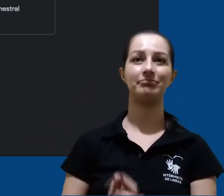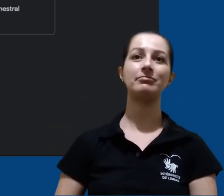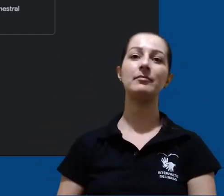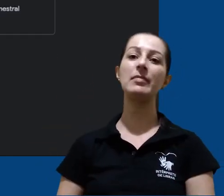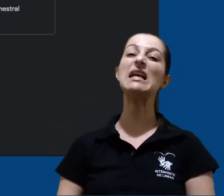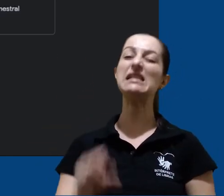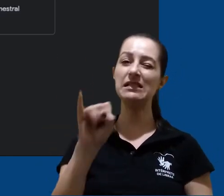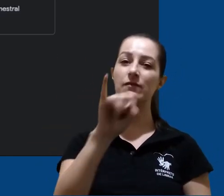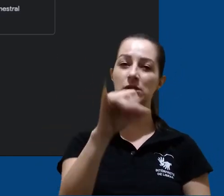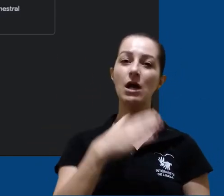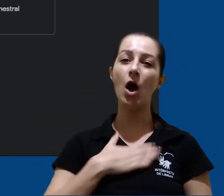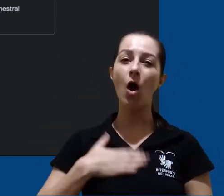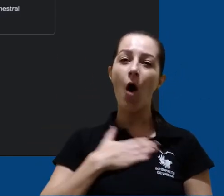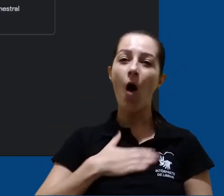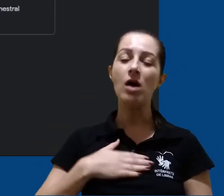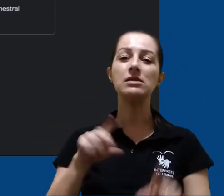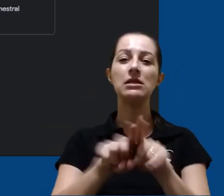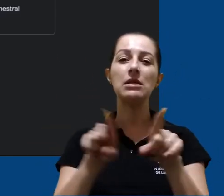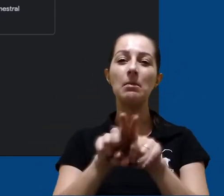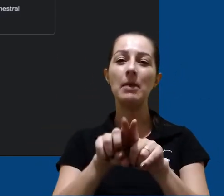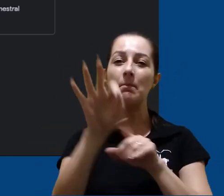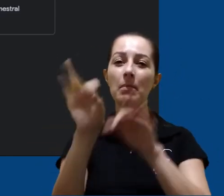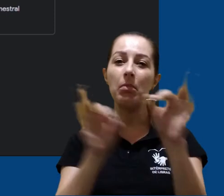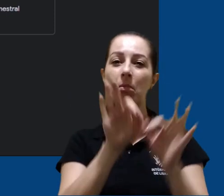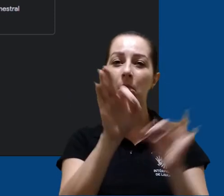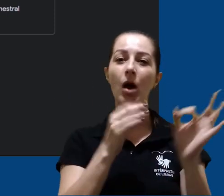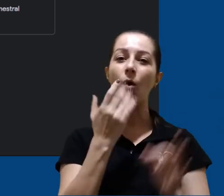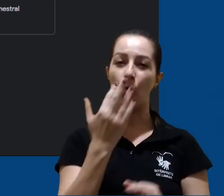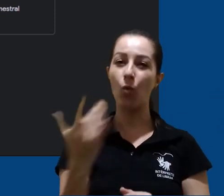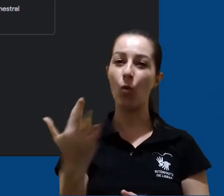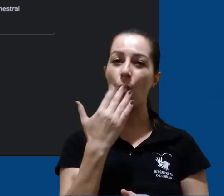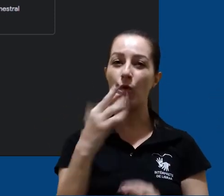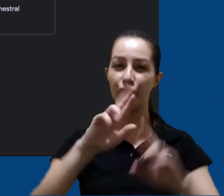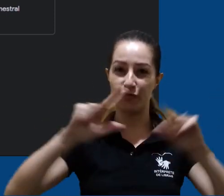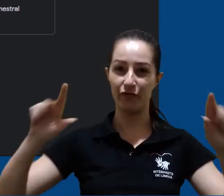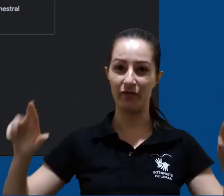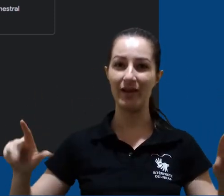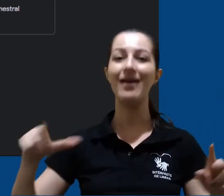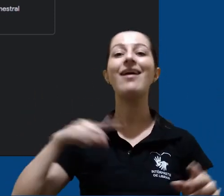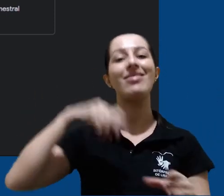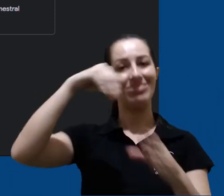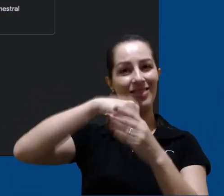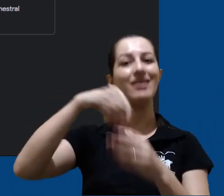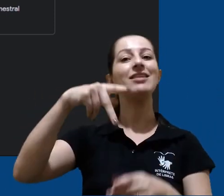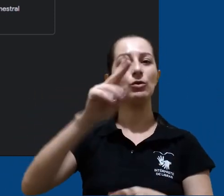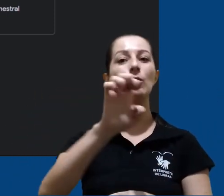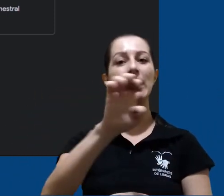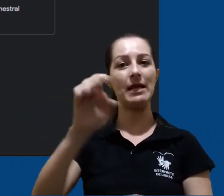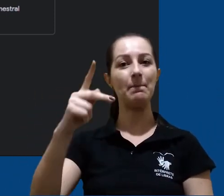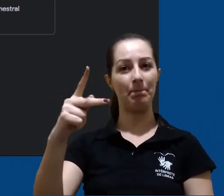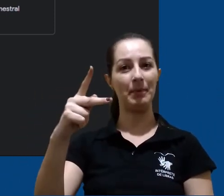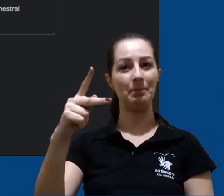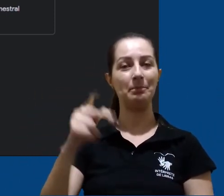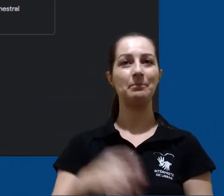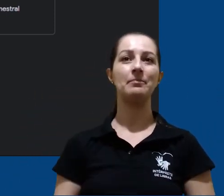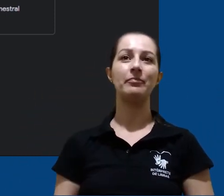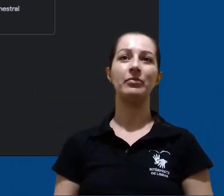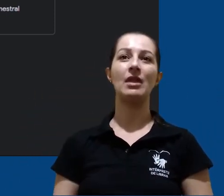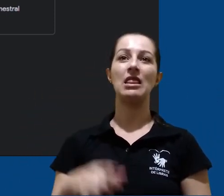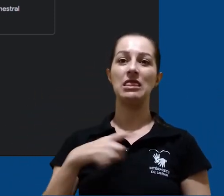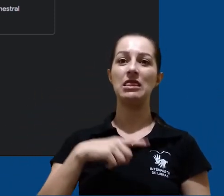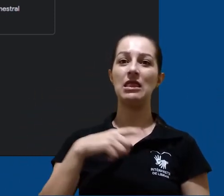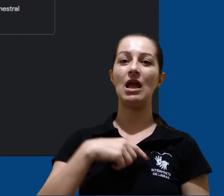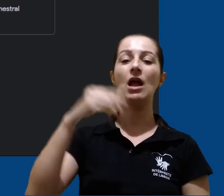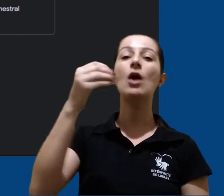agenda pessoal com adesivos coloridos para classificar os tipos de tarefa, aqui no Google Keep isso também é possível. O ícone de